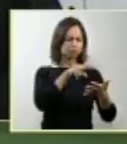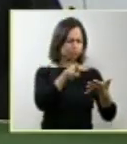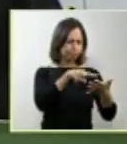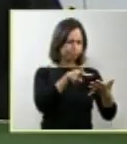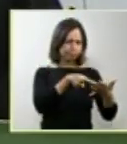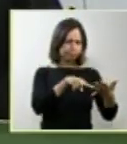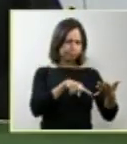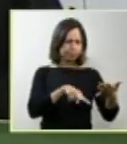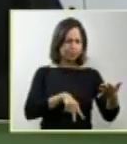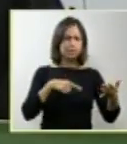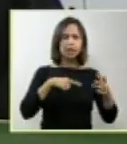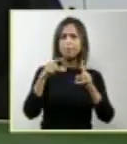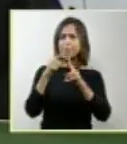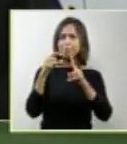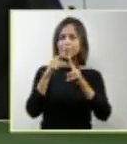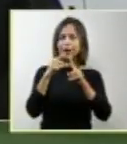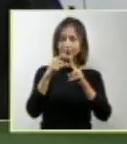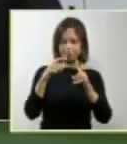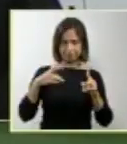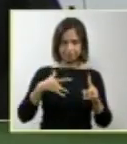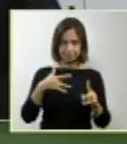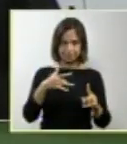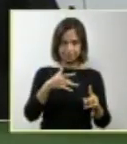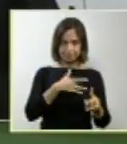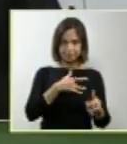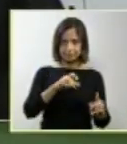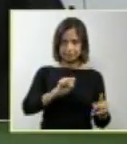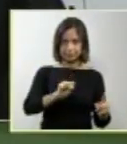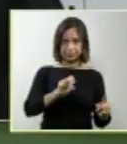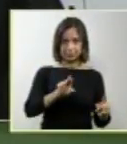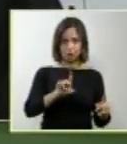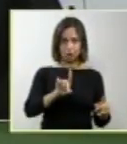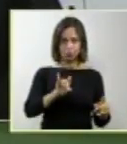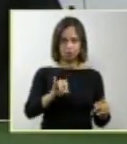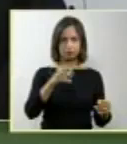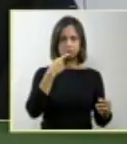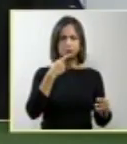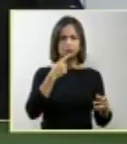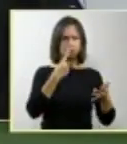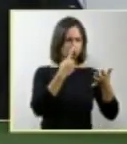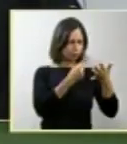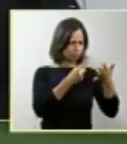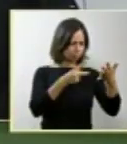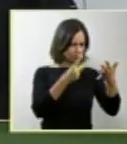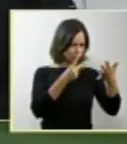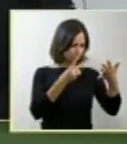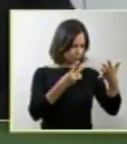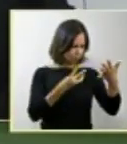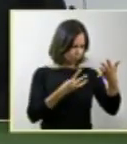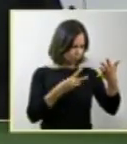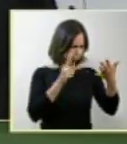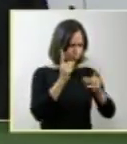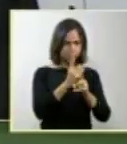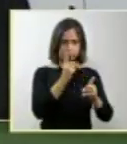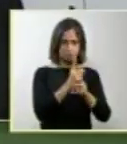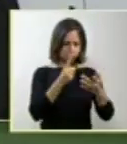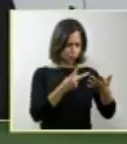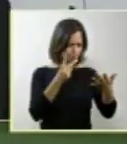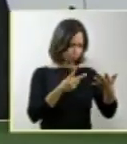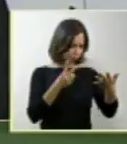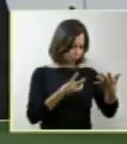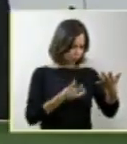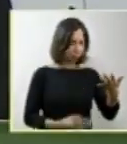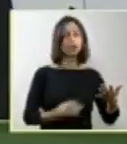o vocábulo saúde é referido 37 vezes. E, no ato das